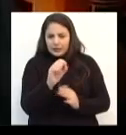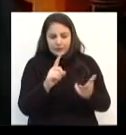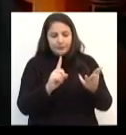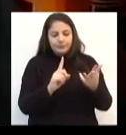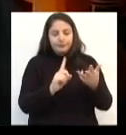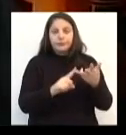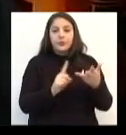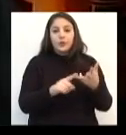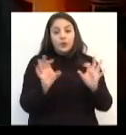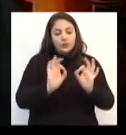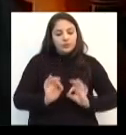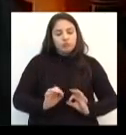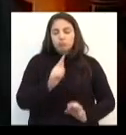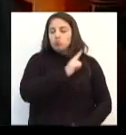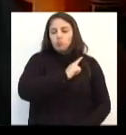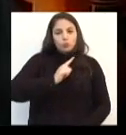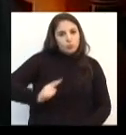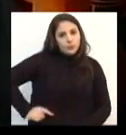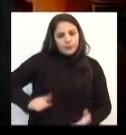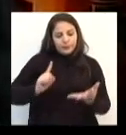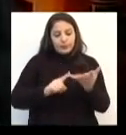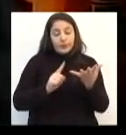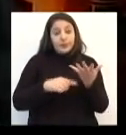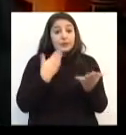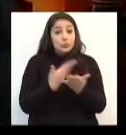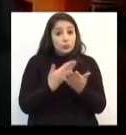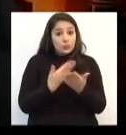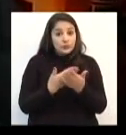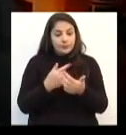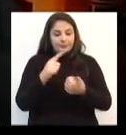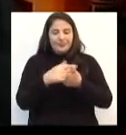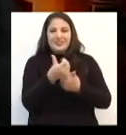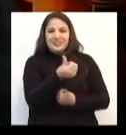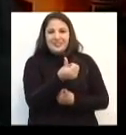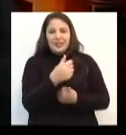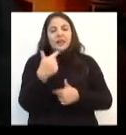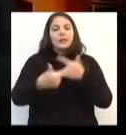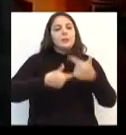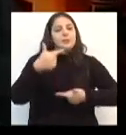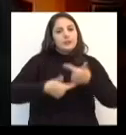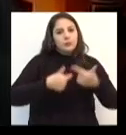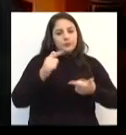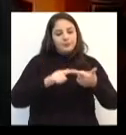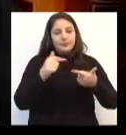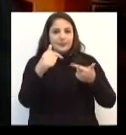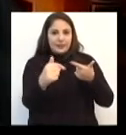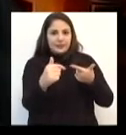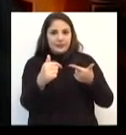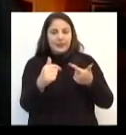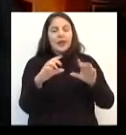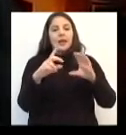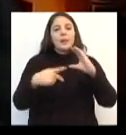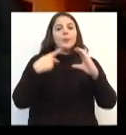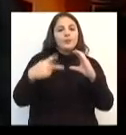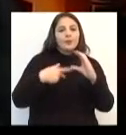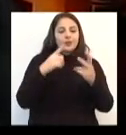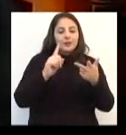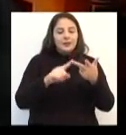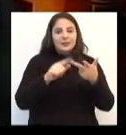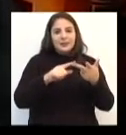organizações não governamentais, estudantes, trabalhadores, câmaras de vereadores,